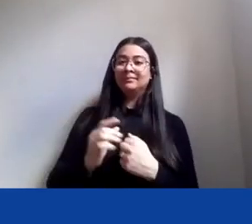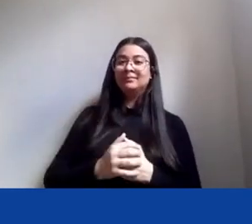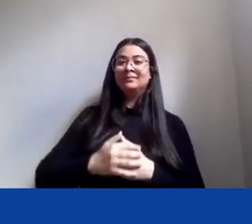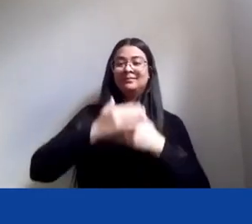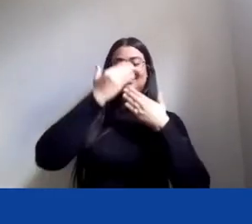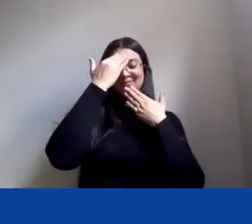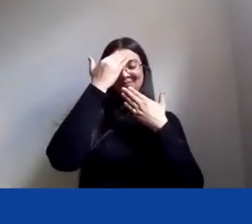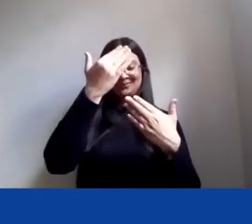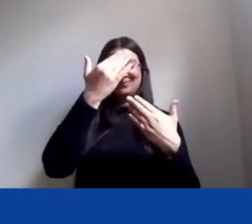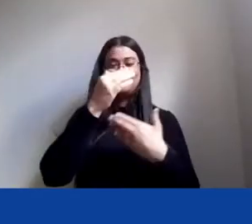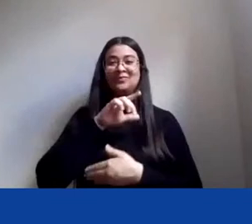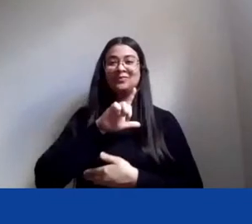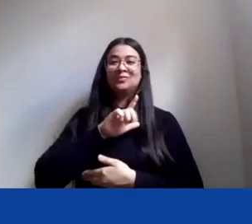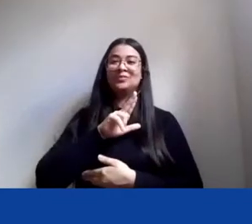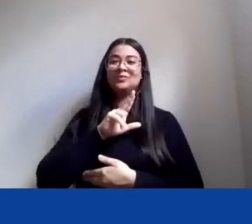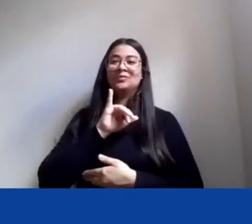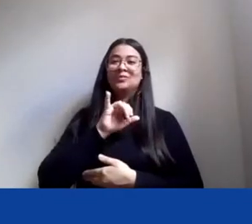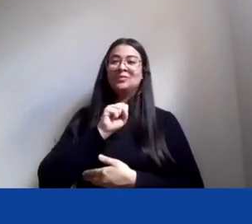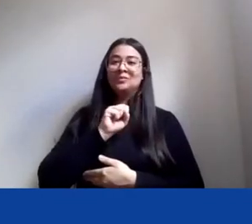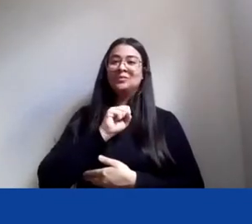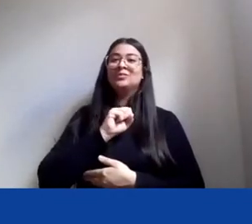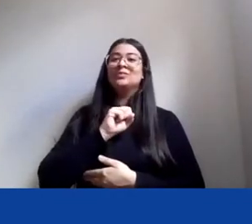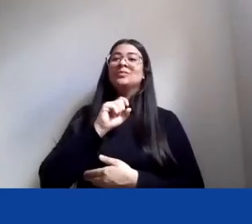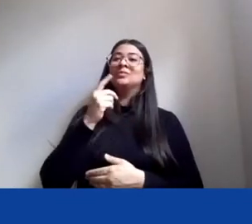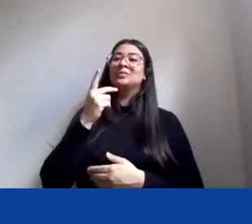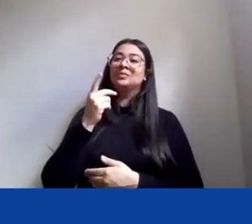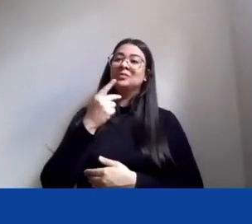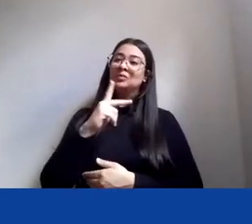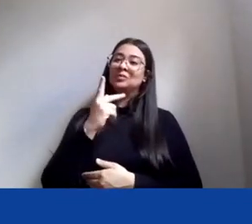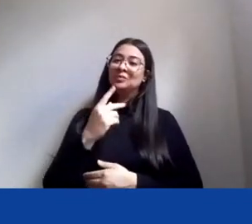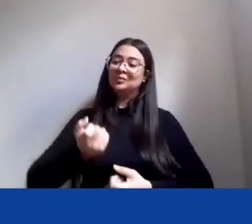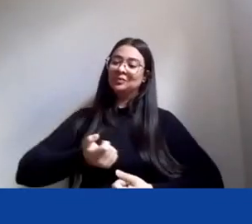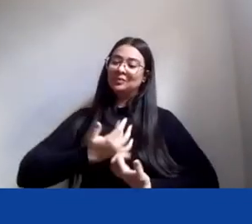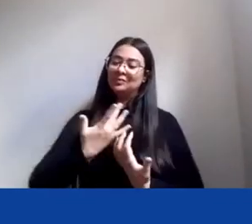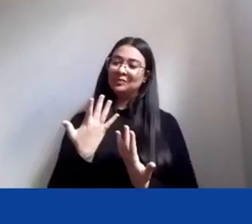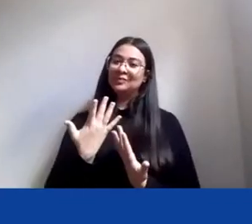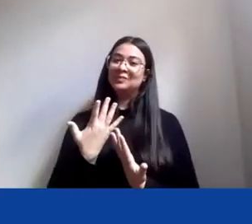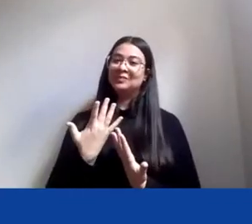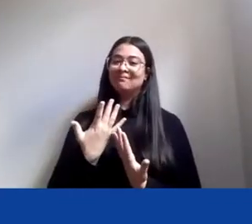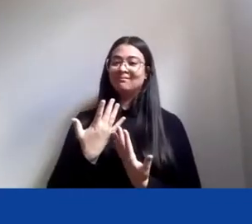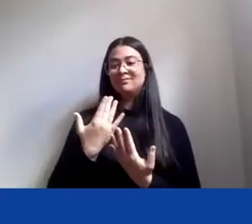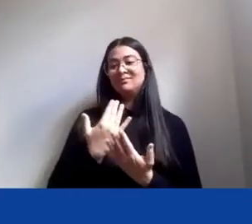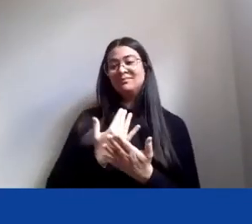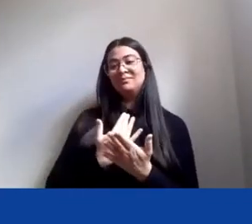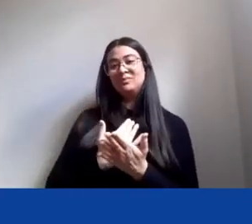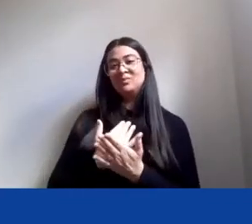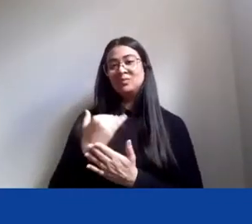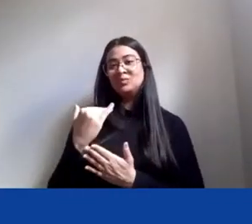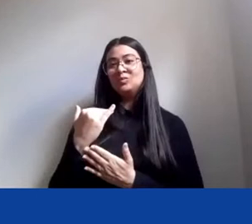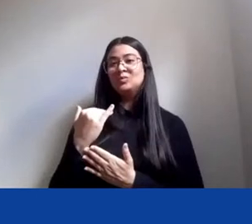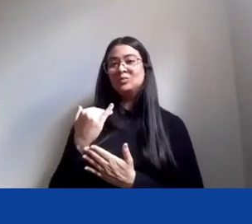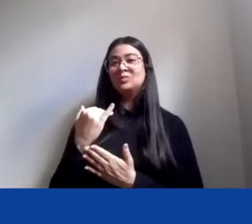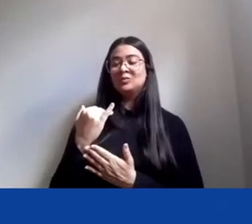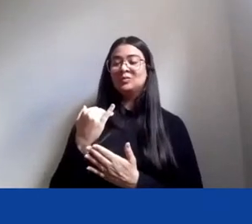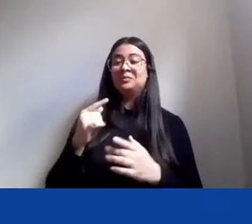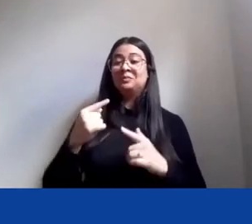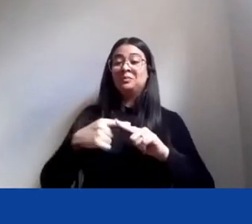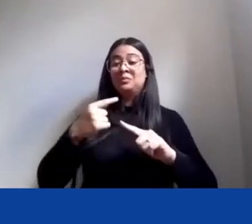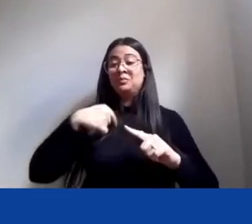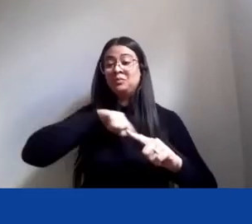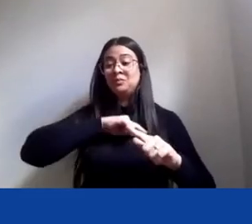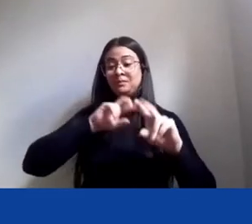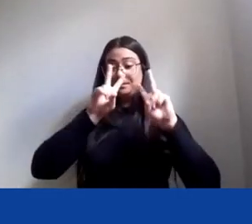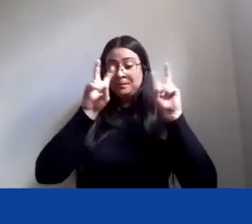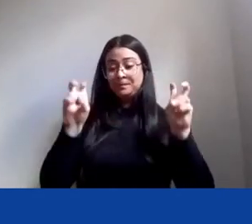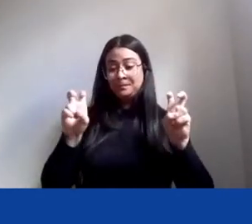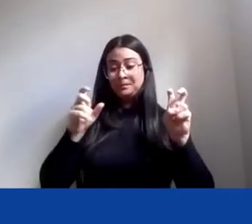e leves nessa introdução, muito necessárias, porque a gente está lidando com um tema que toca